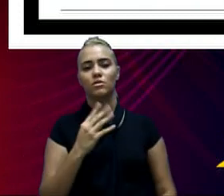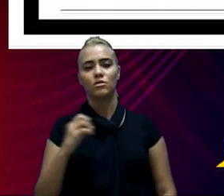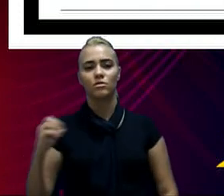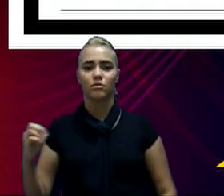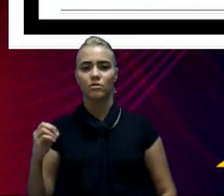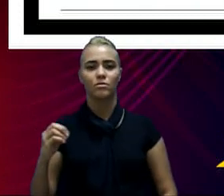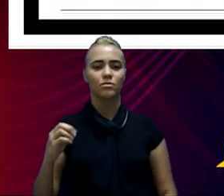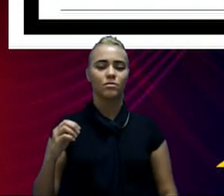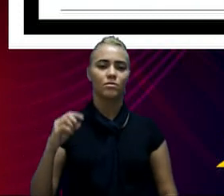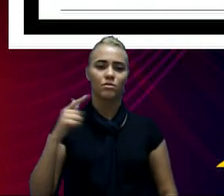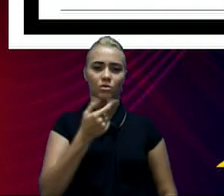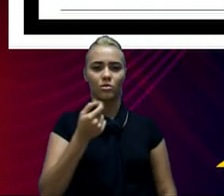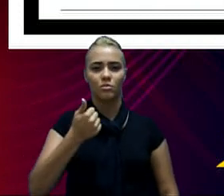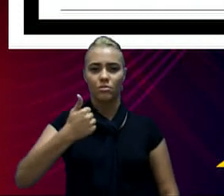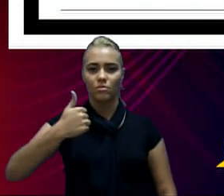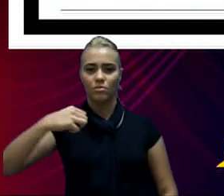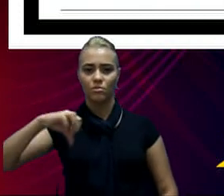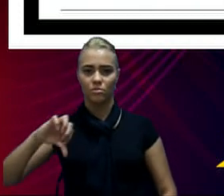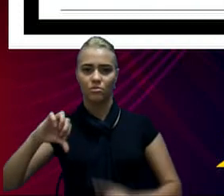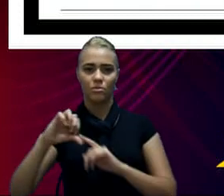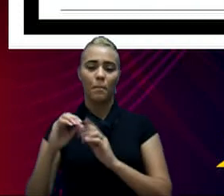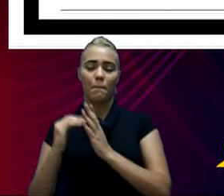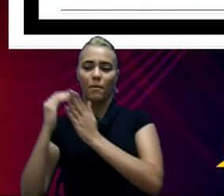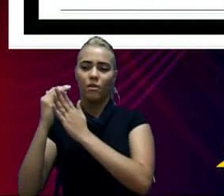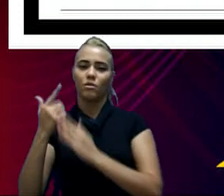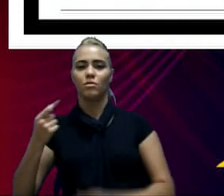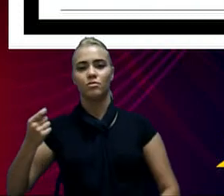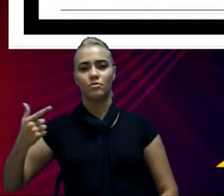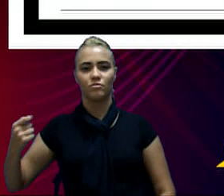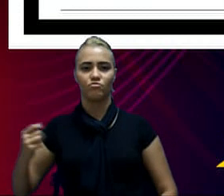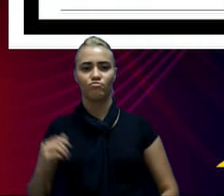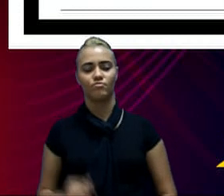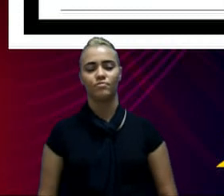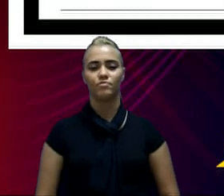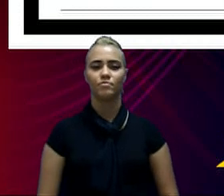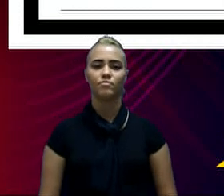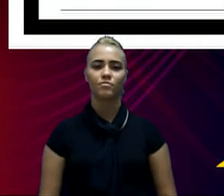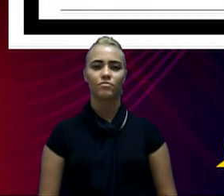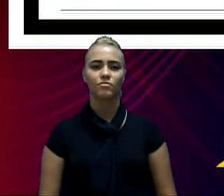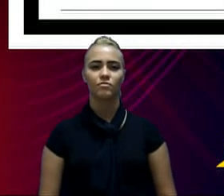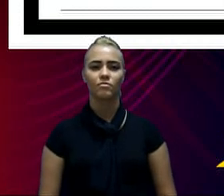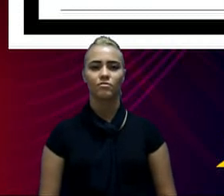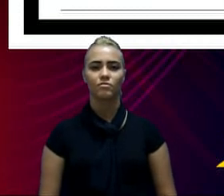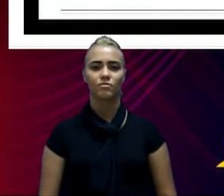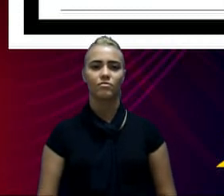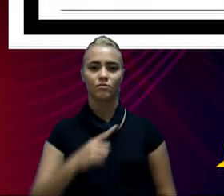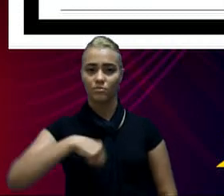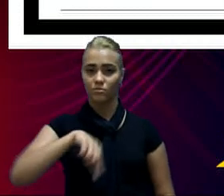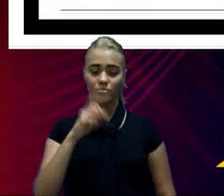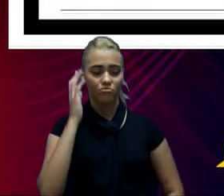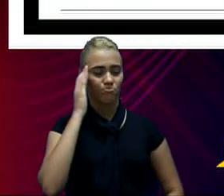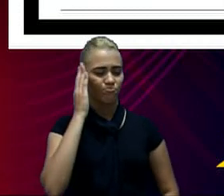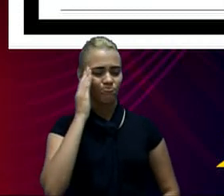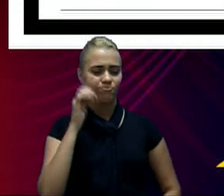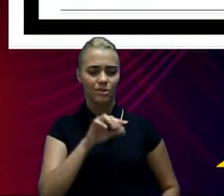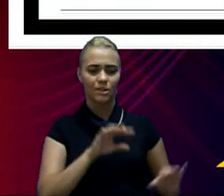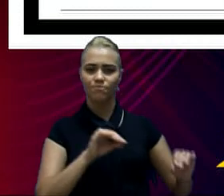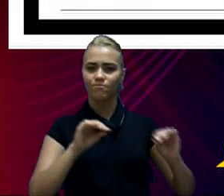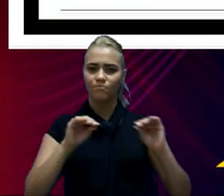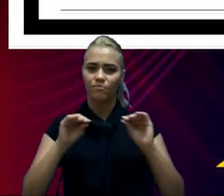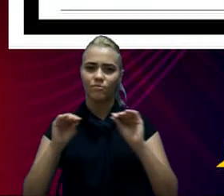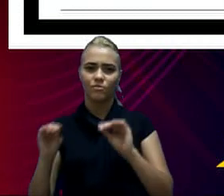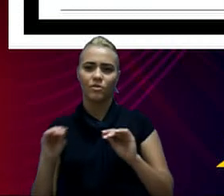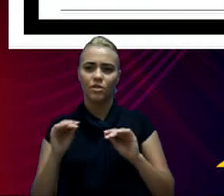em 2019. Aqui, entendo, sejam aí as transferências para cobrir